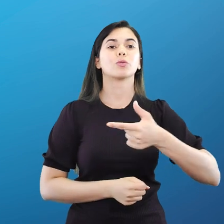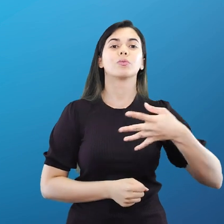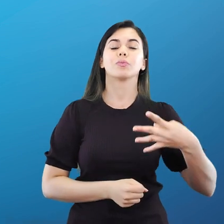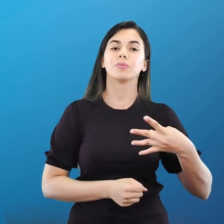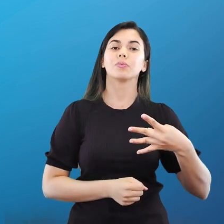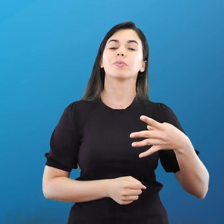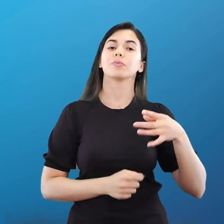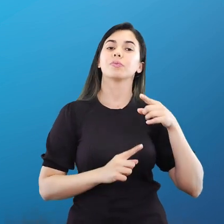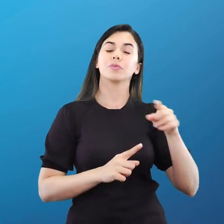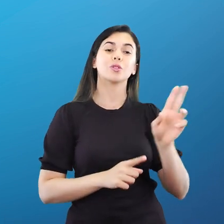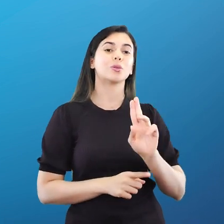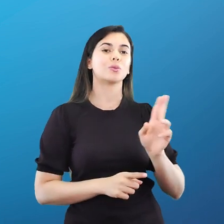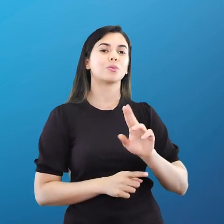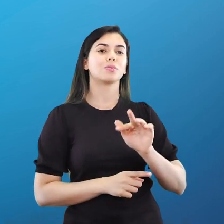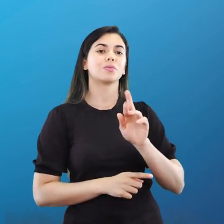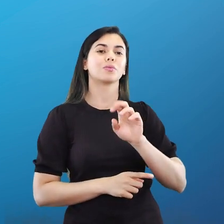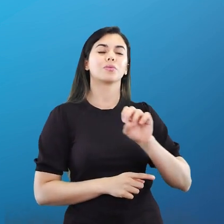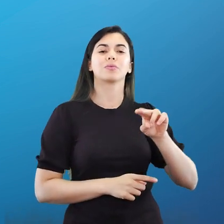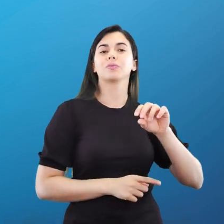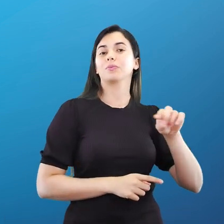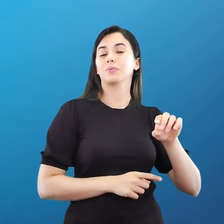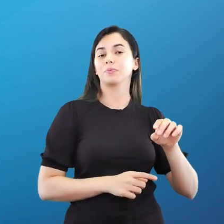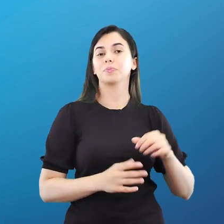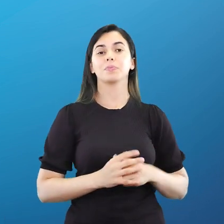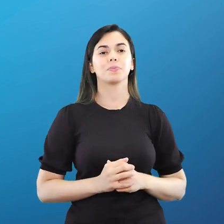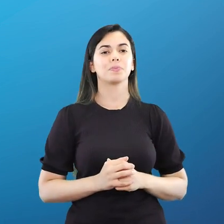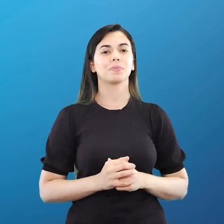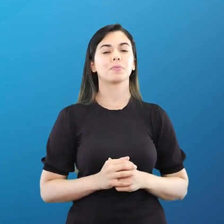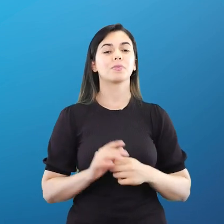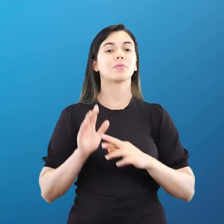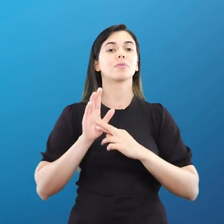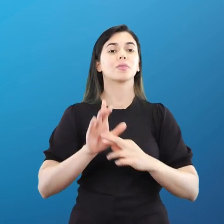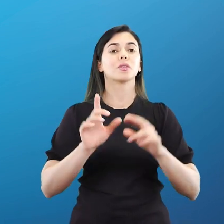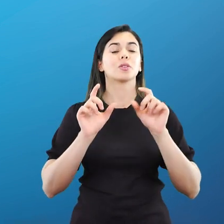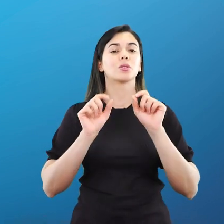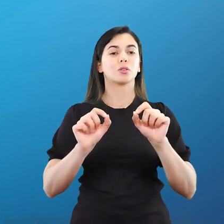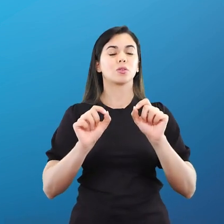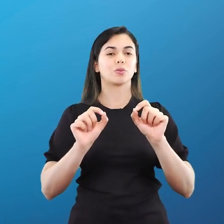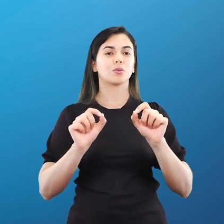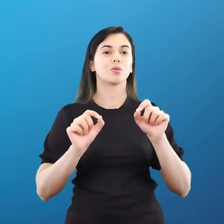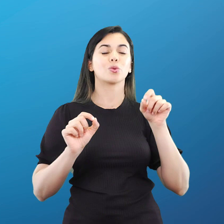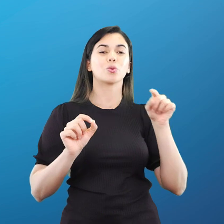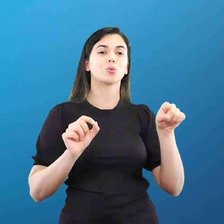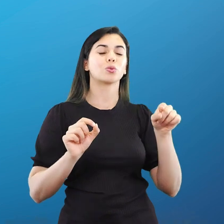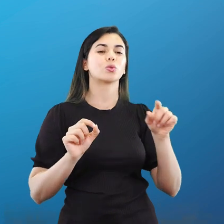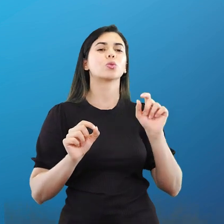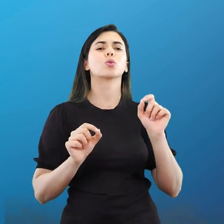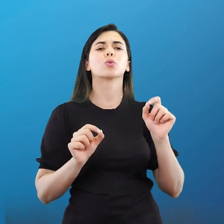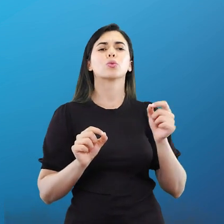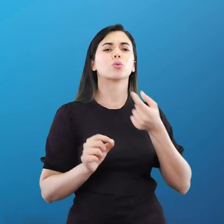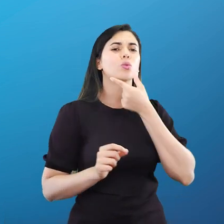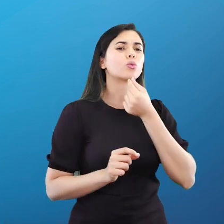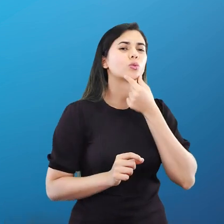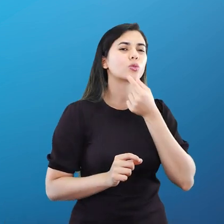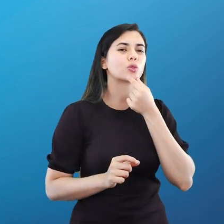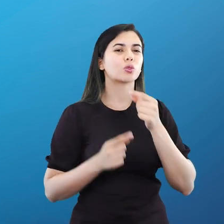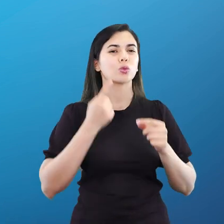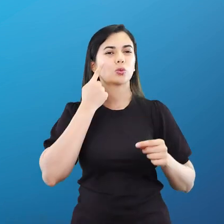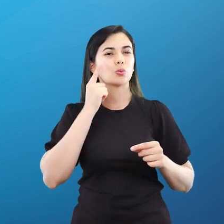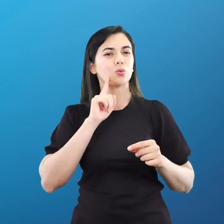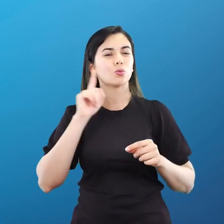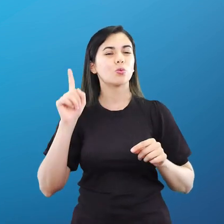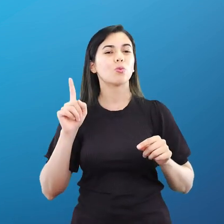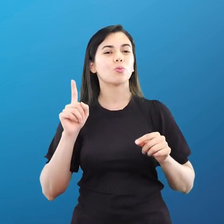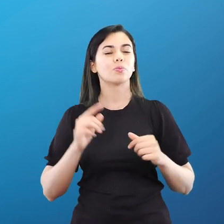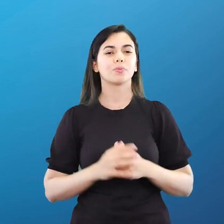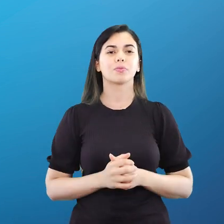apelidado de Friges, em referência a Barrette Frigio. O que é Barrette Frigio? Eu coloquei